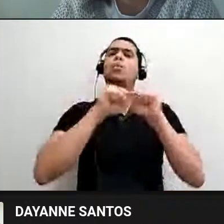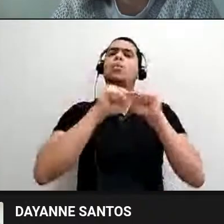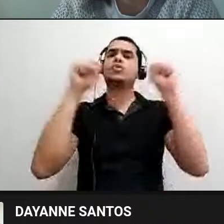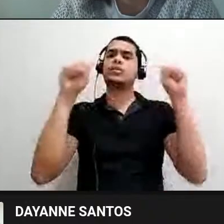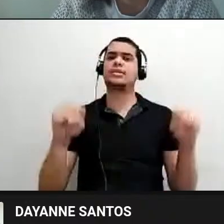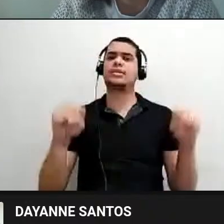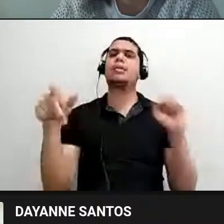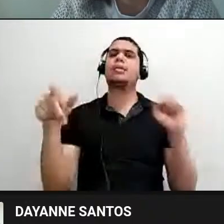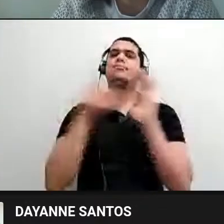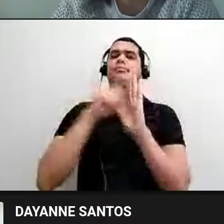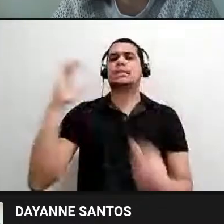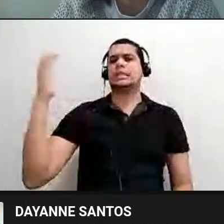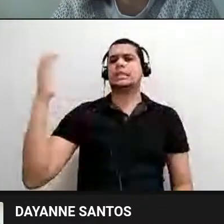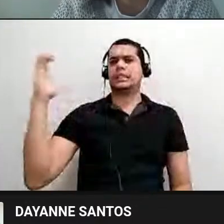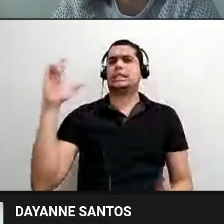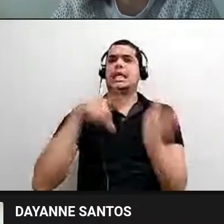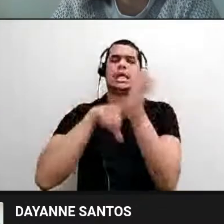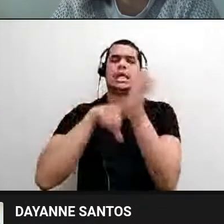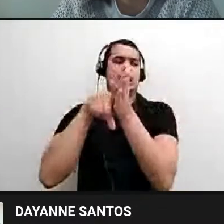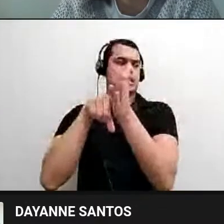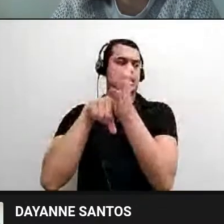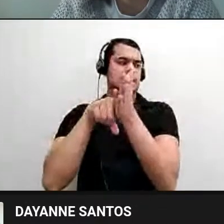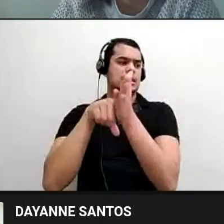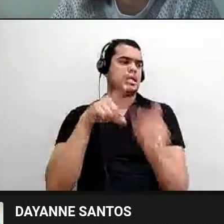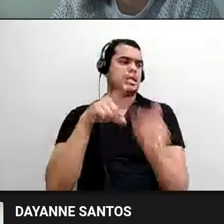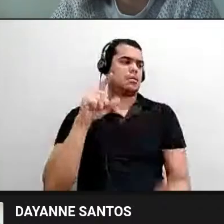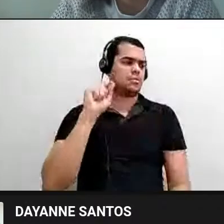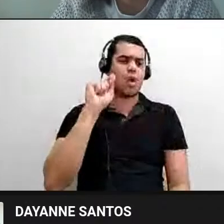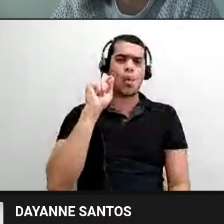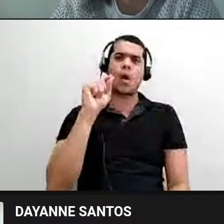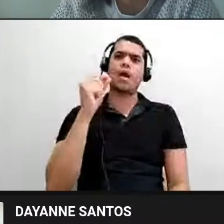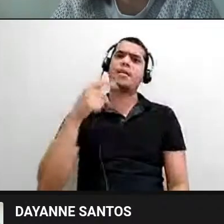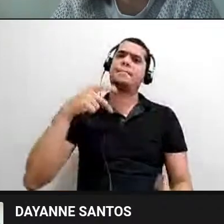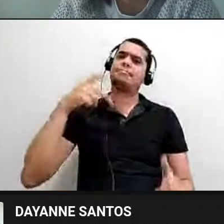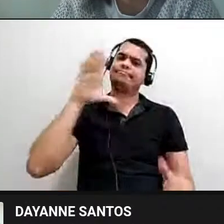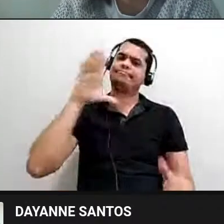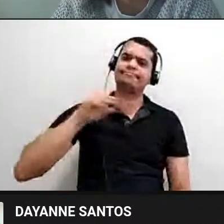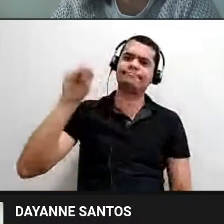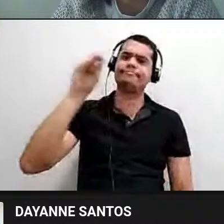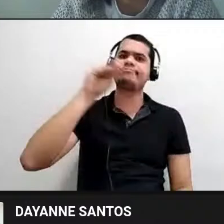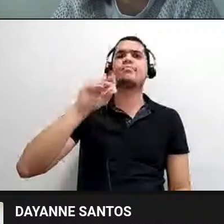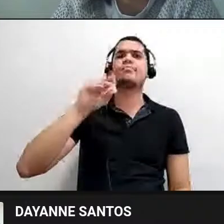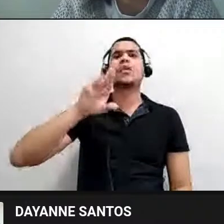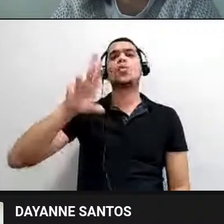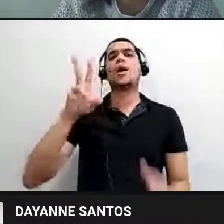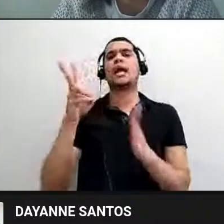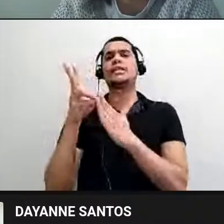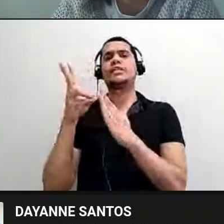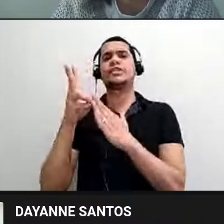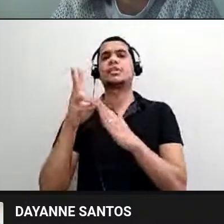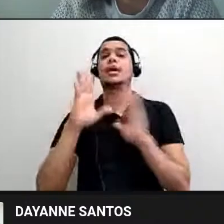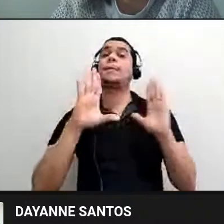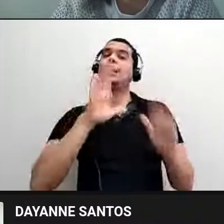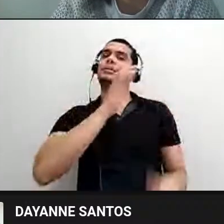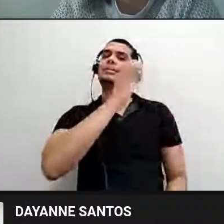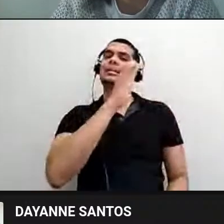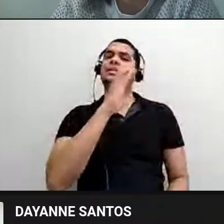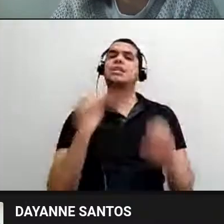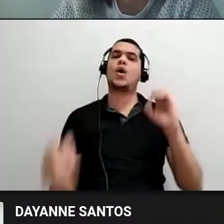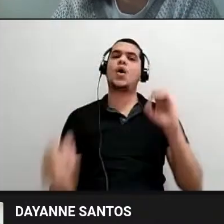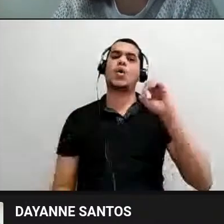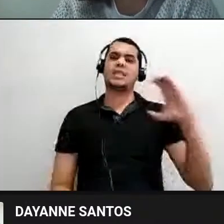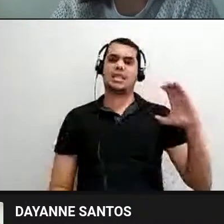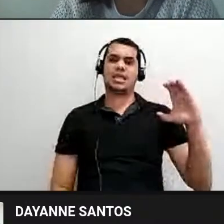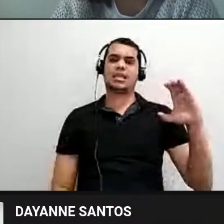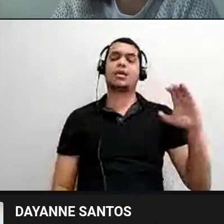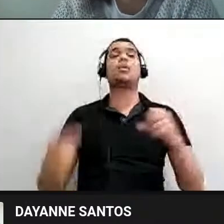eu tô, que a gente tá falando, né, não, não, não da indígena, mas da ciência ocidental, digamos assim, porque é o tempo dos prazos, você tem que fazer a